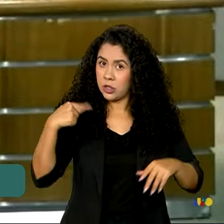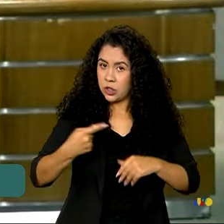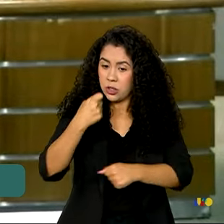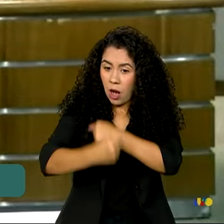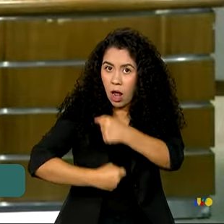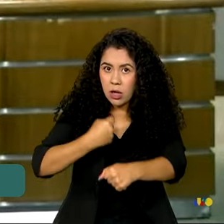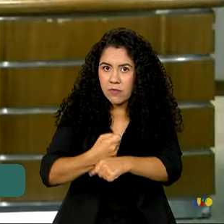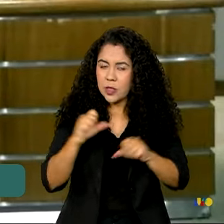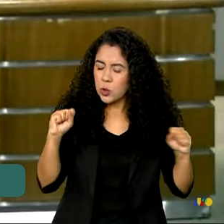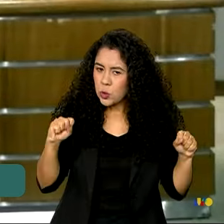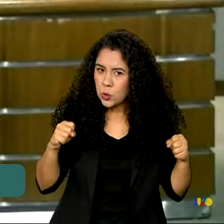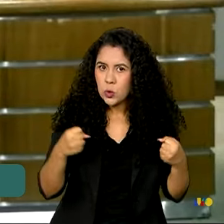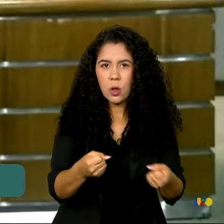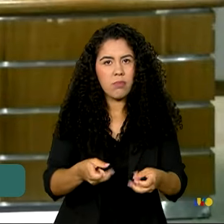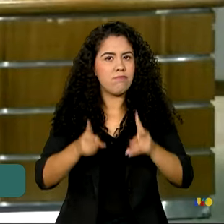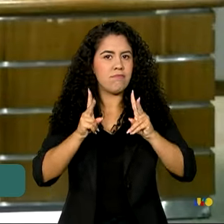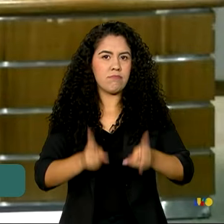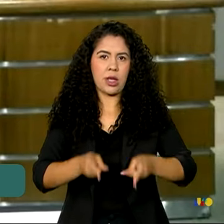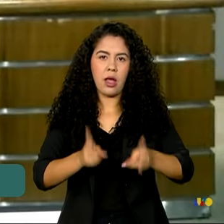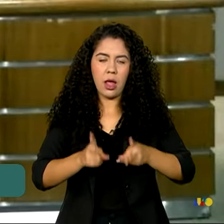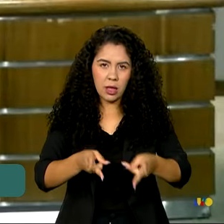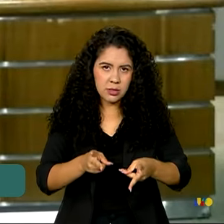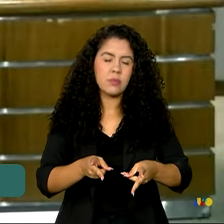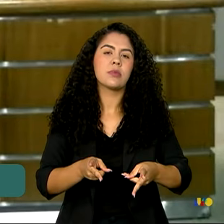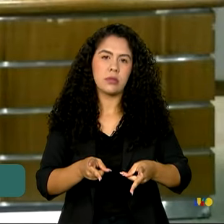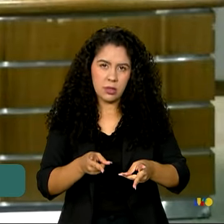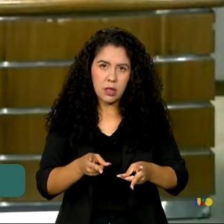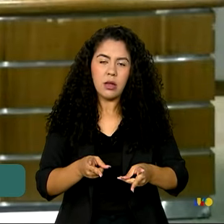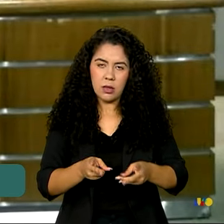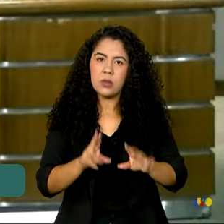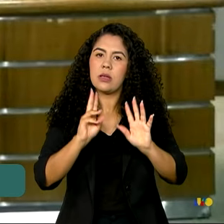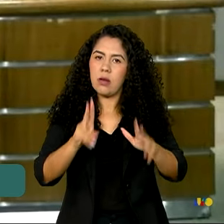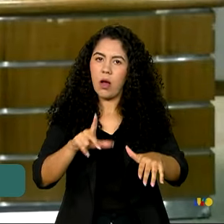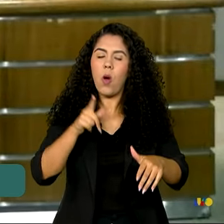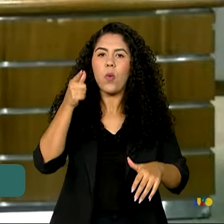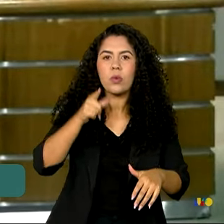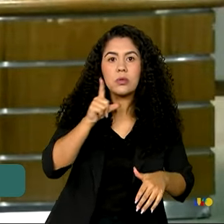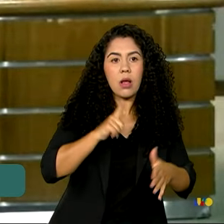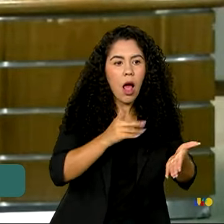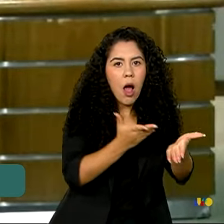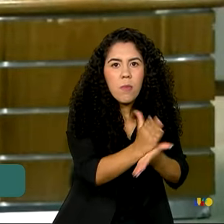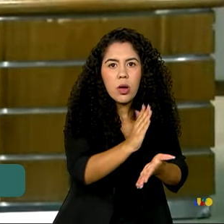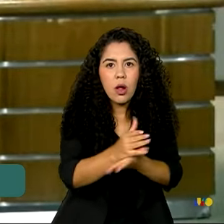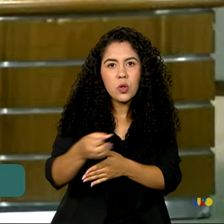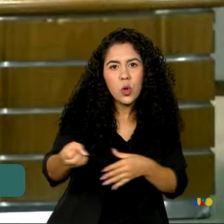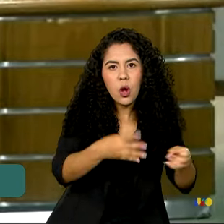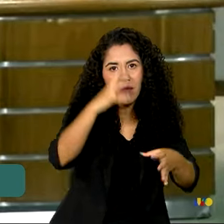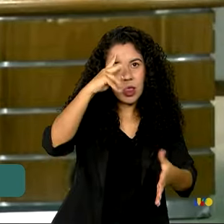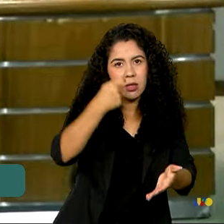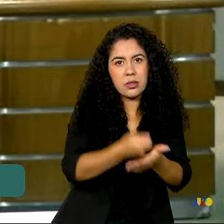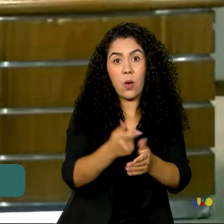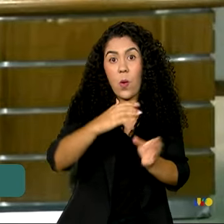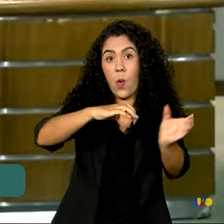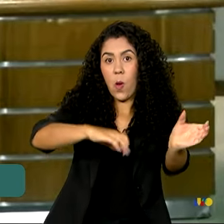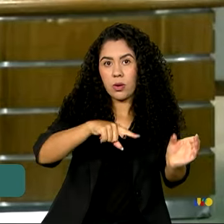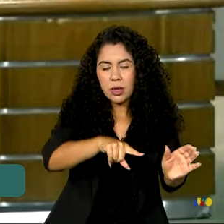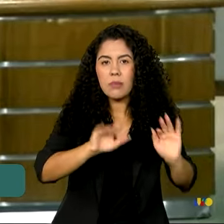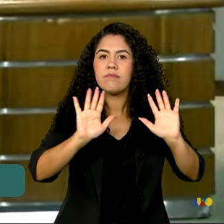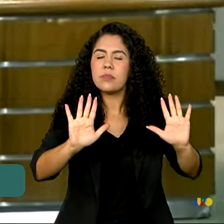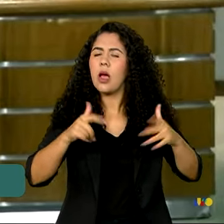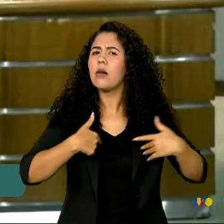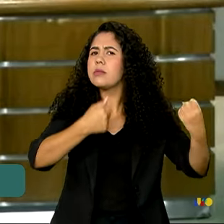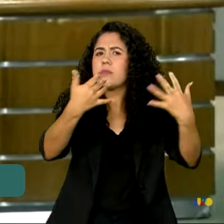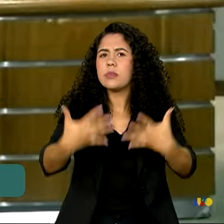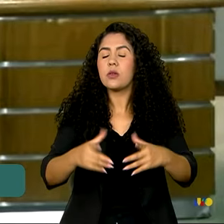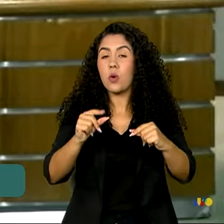esforço parecido, que depende menos, segue dependendo menos, de aprovações de novas medidas no Congresso. Então eu te diria assim,